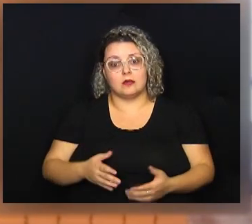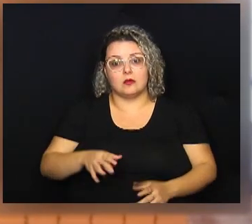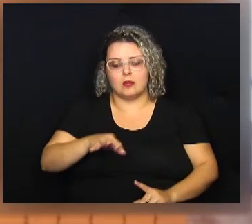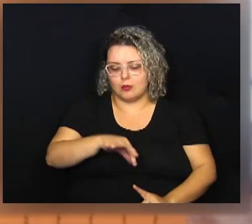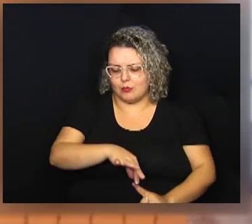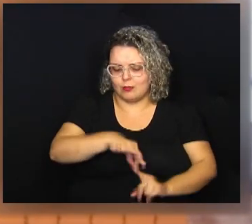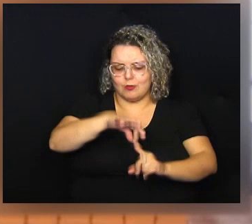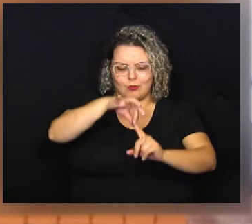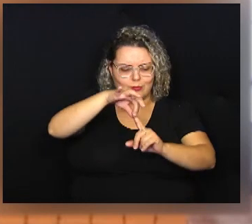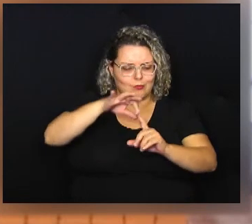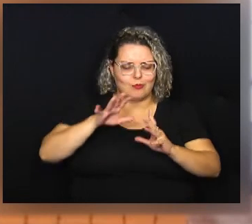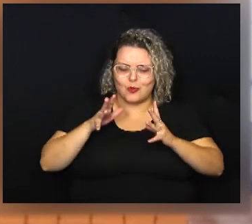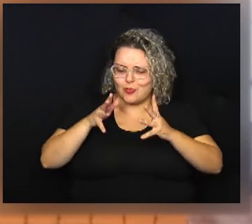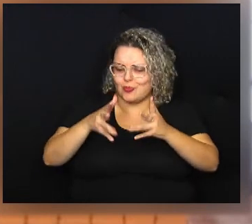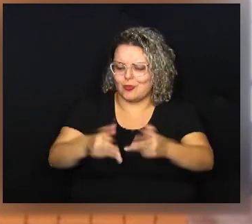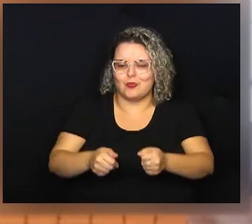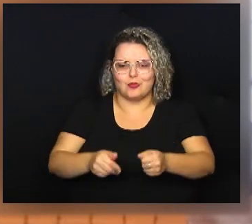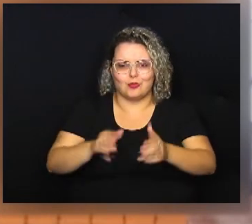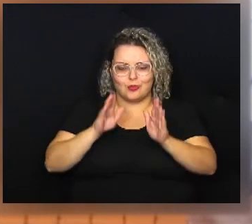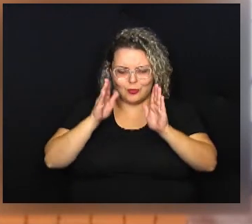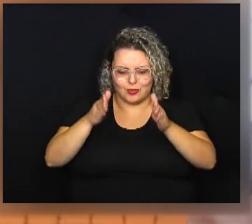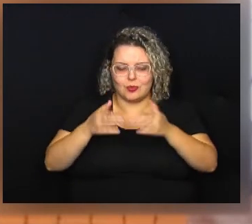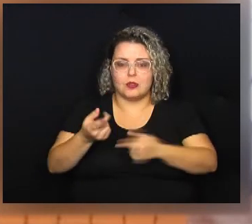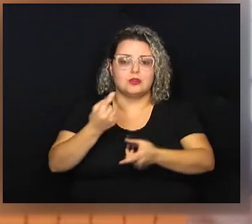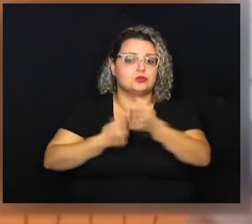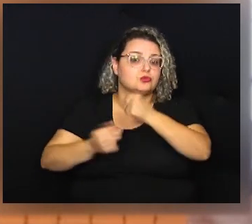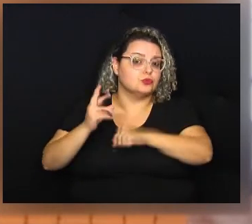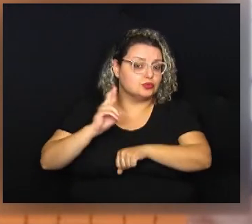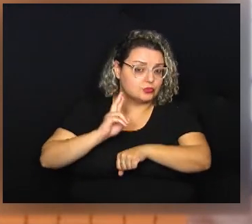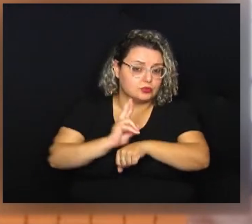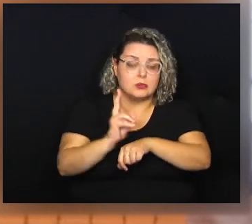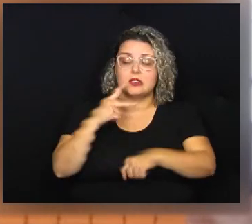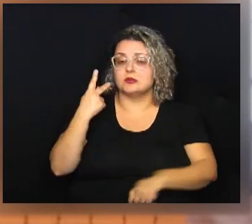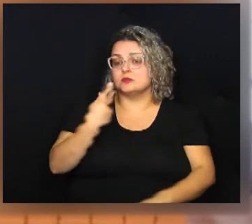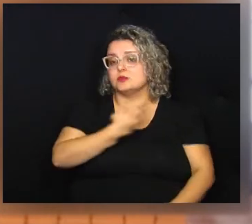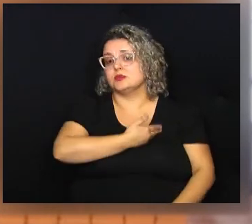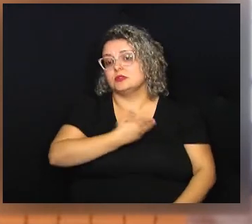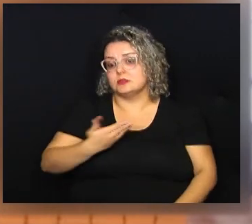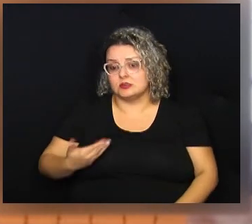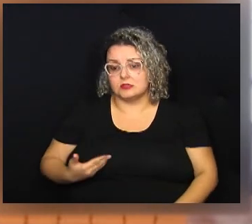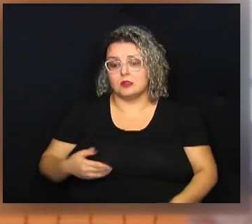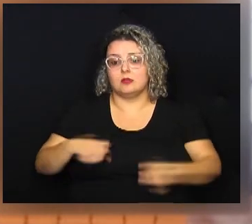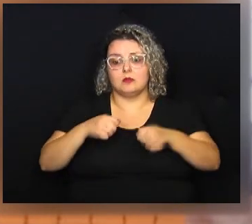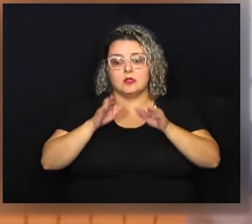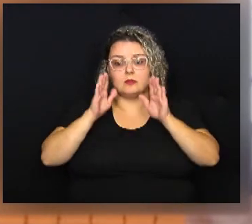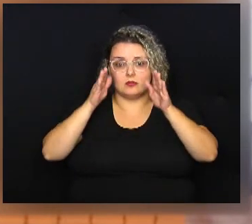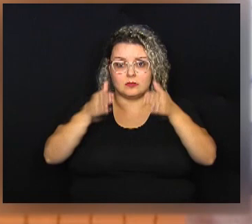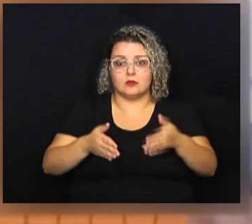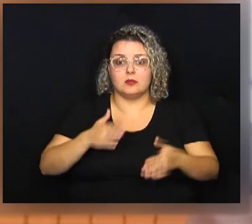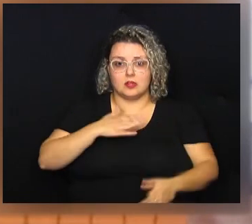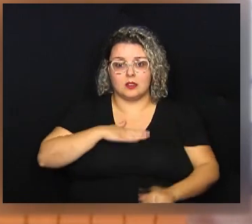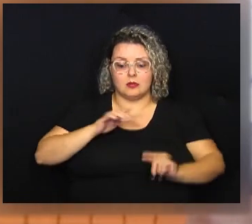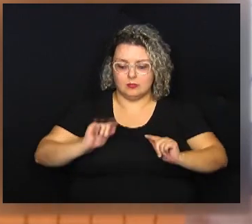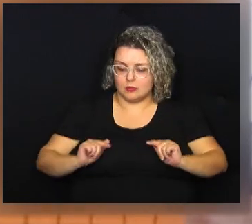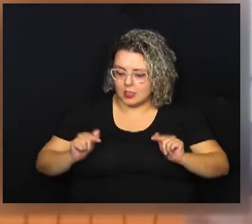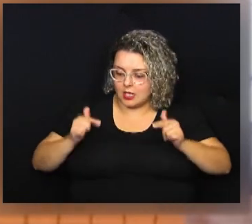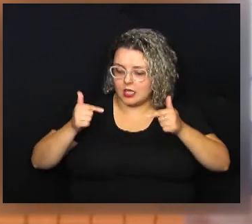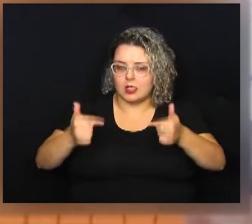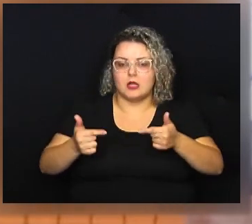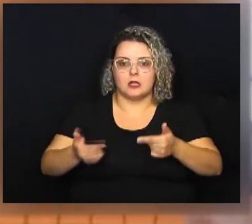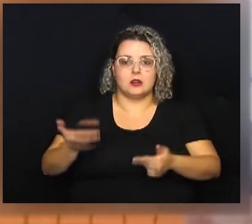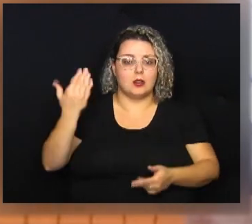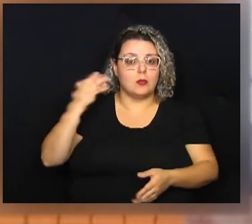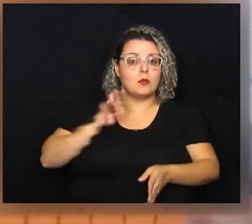prioridade absoluta na destinação de recurso, nas políticas públicas. E a minha